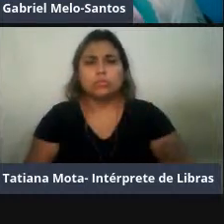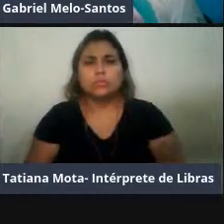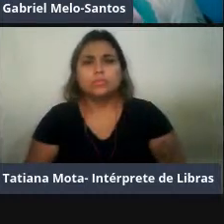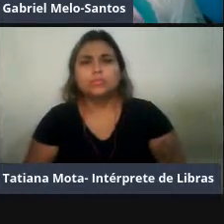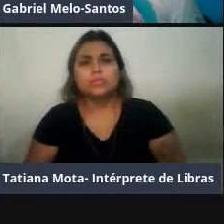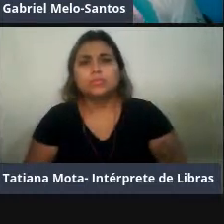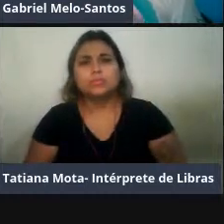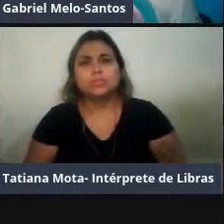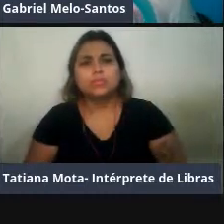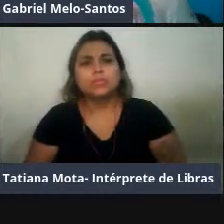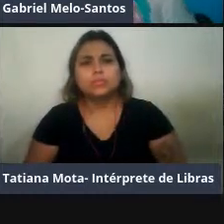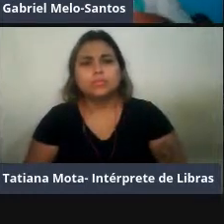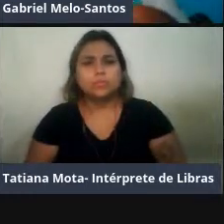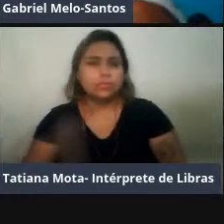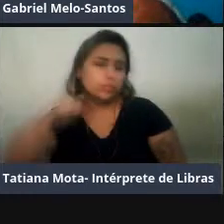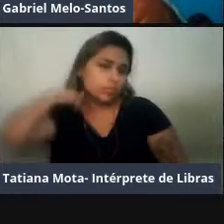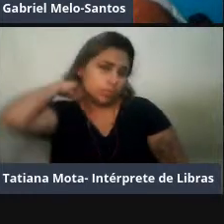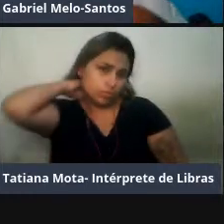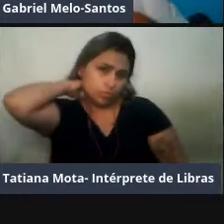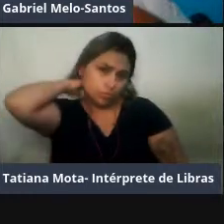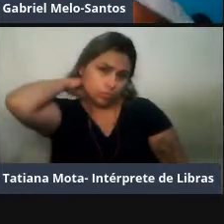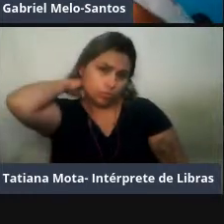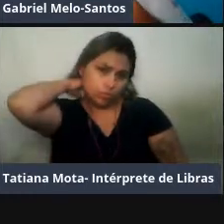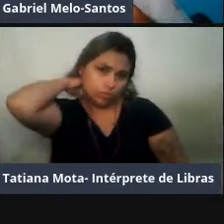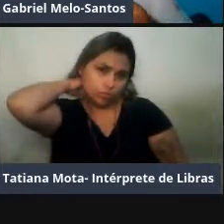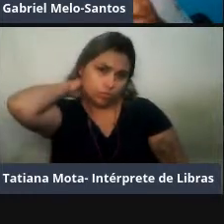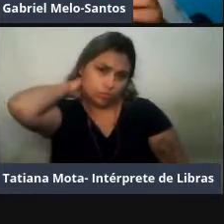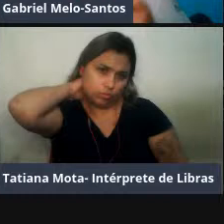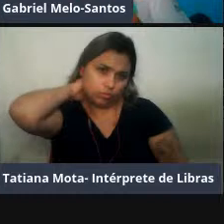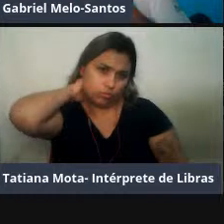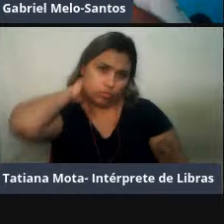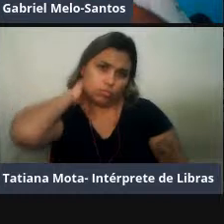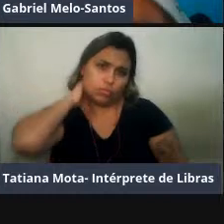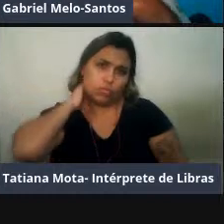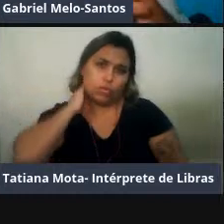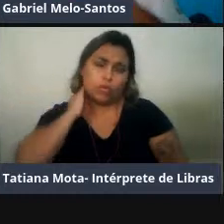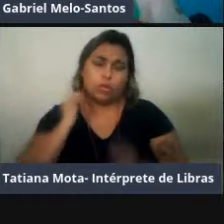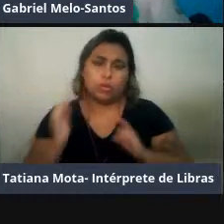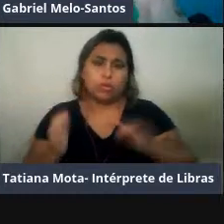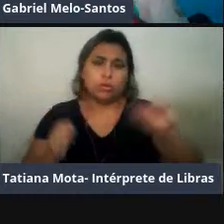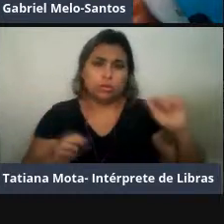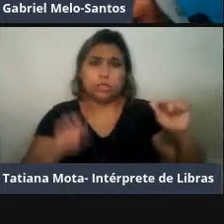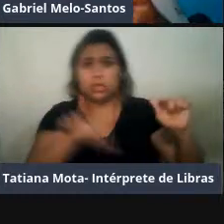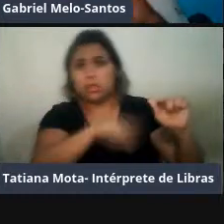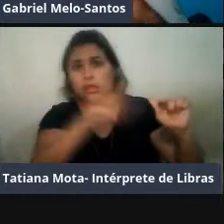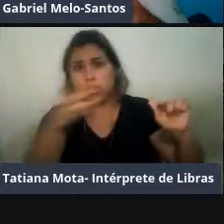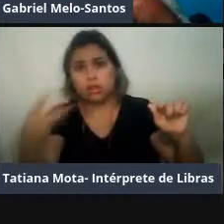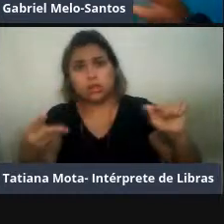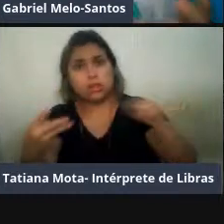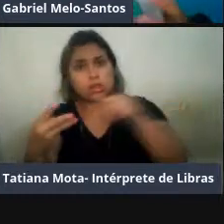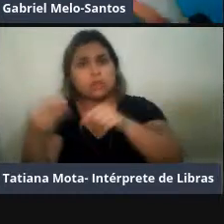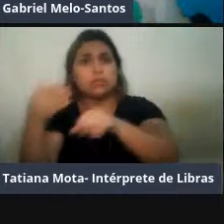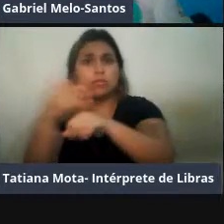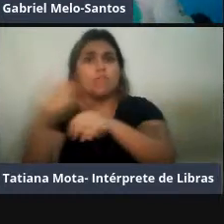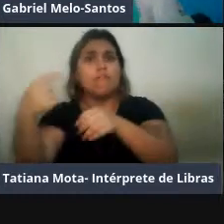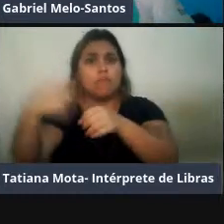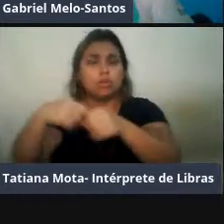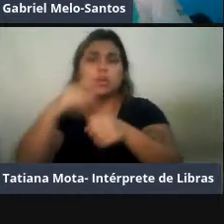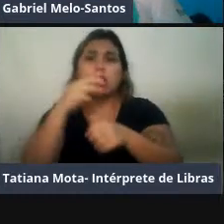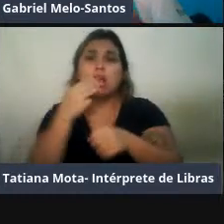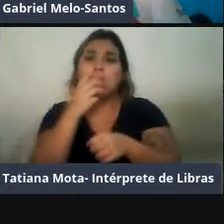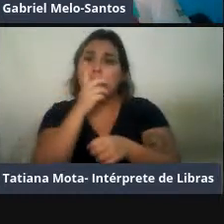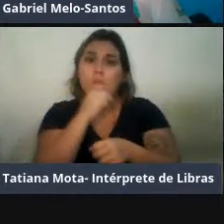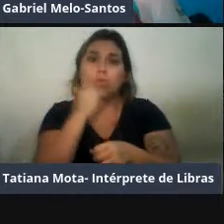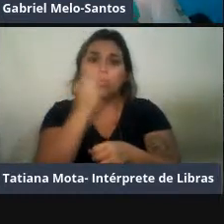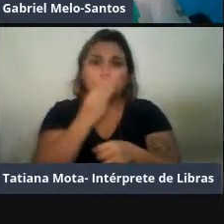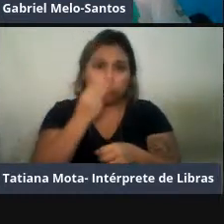E desses sete gêneros, né, três desses gêneros voltaram para a água doce mais recentemente, eles são invasões mais recentes, de